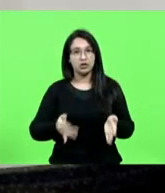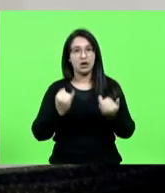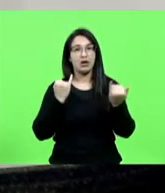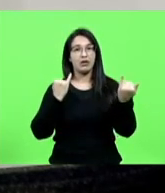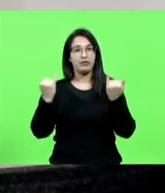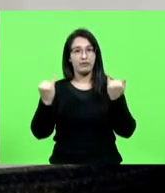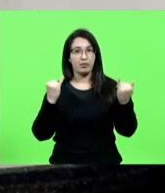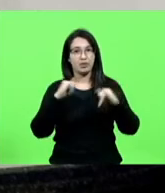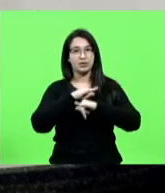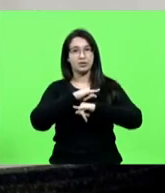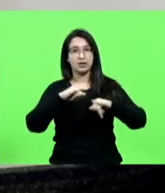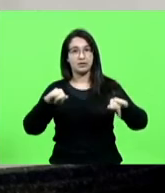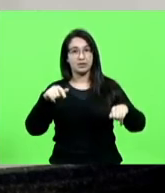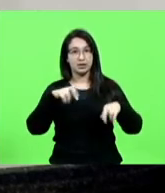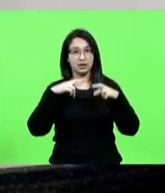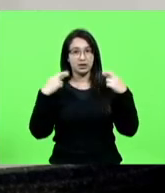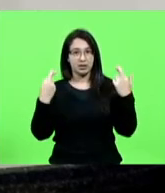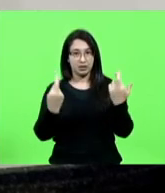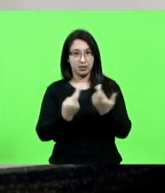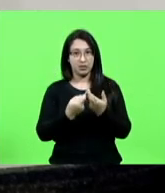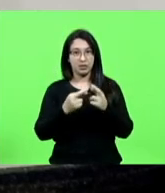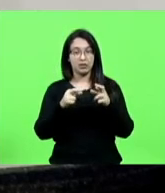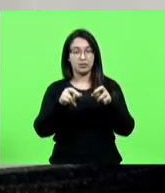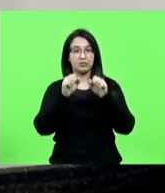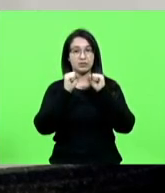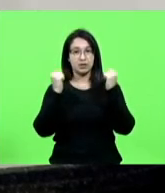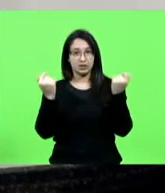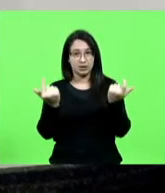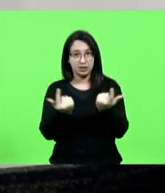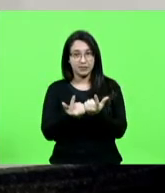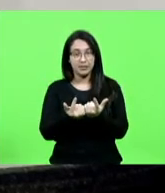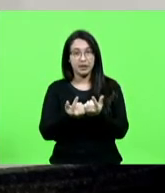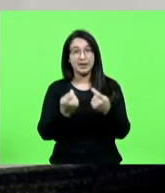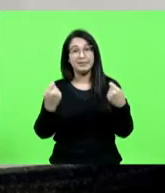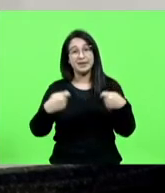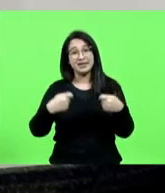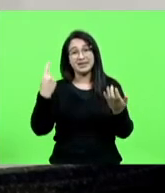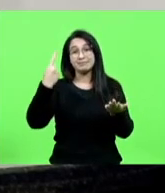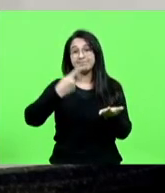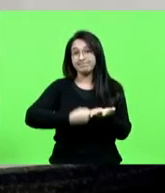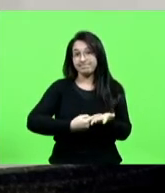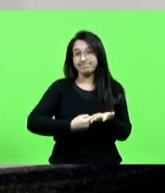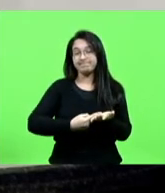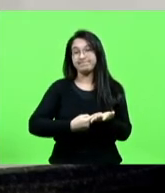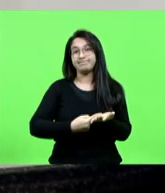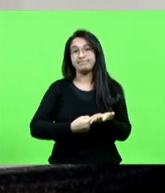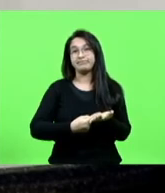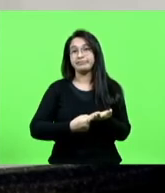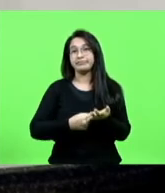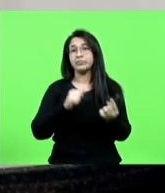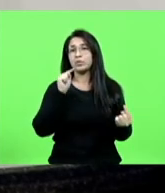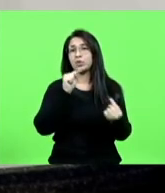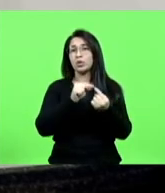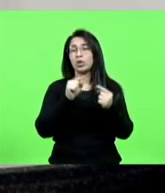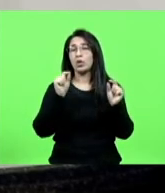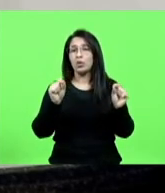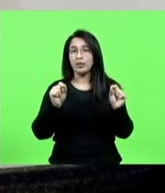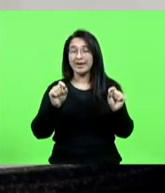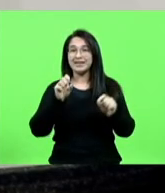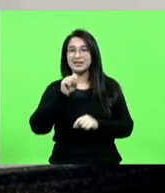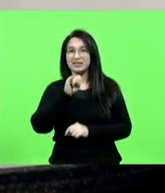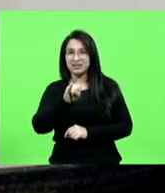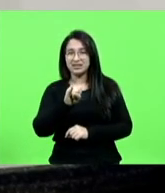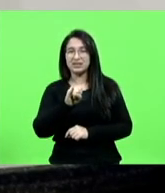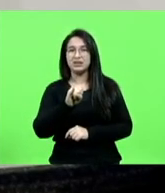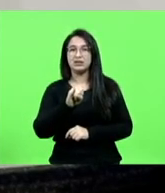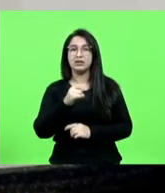reunião aqui na Assembleia Legislativa mas precisaria confirmação claro isso significa que se tudo der certo um